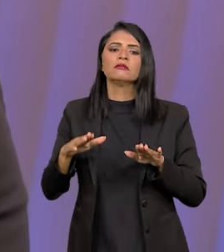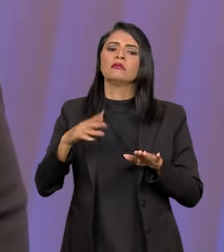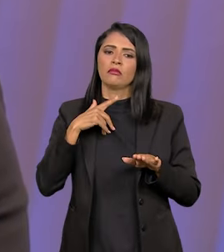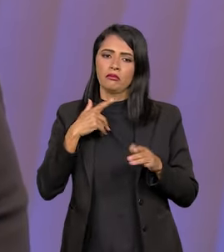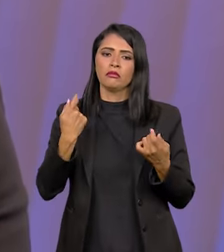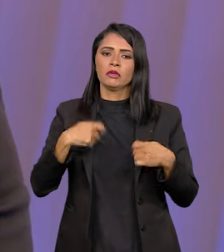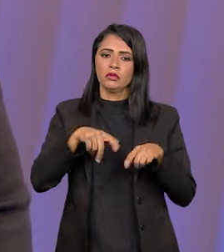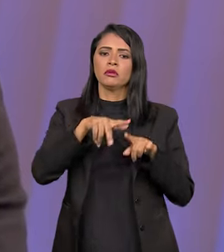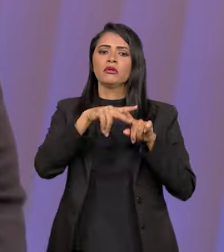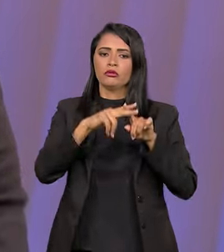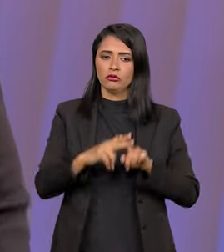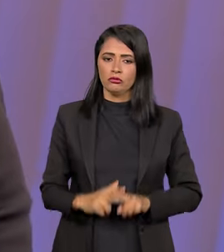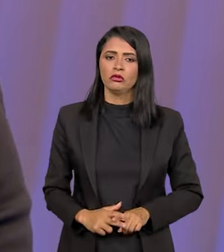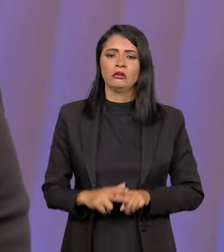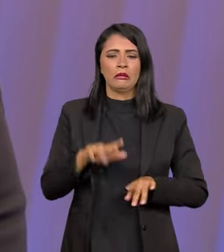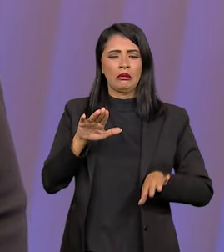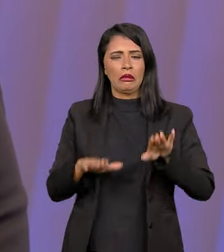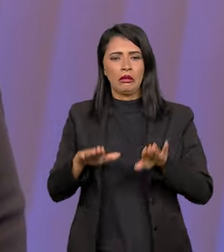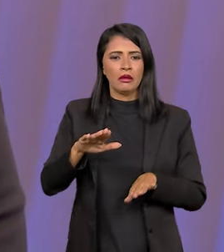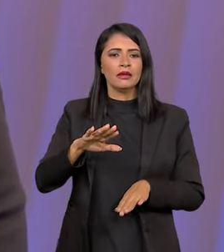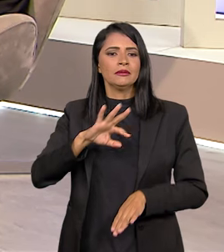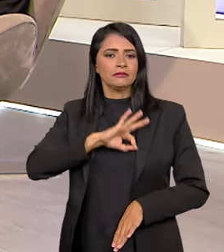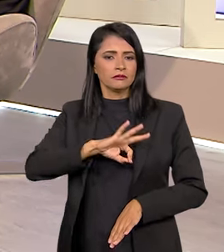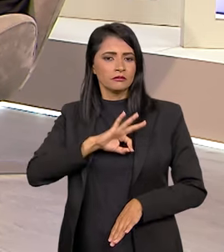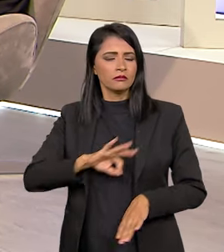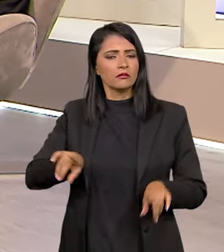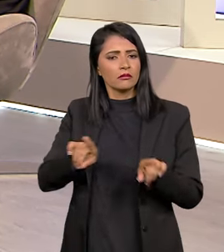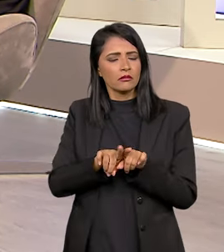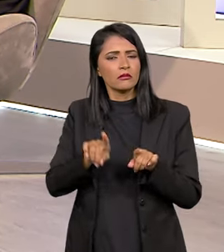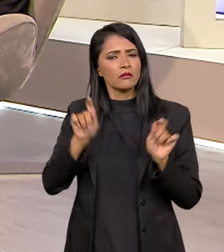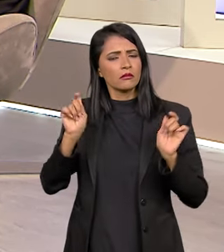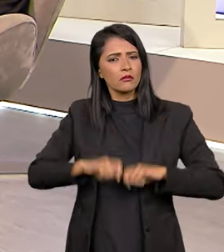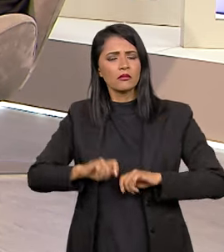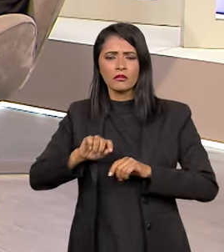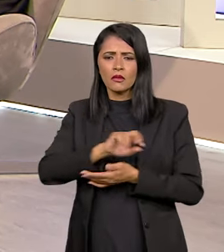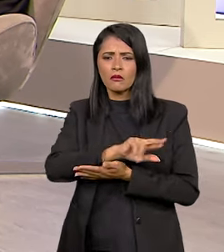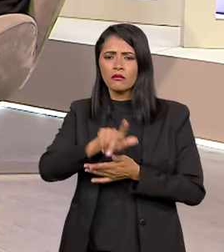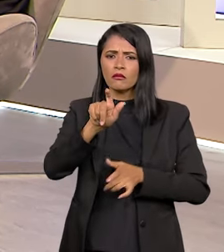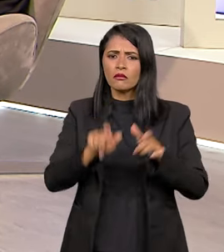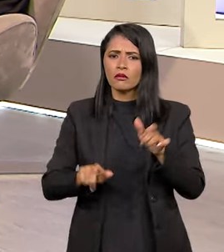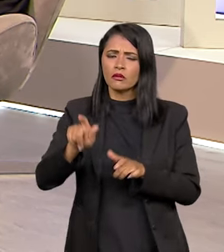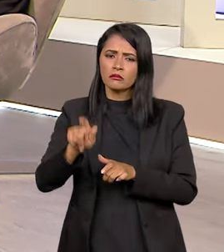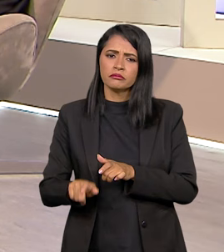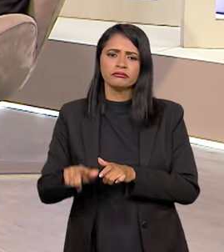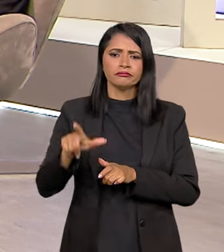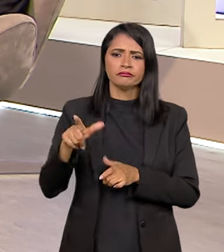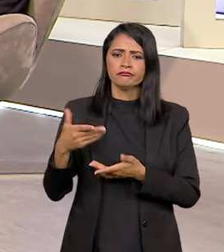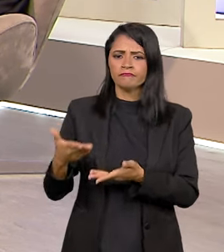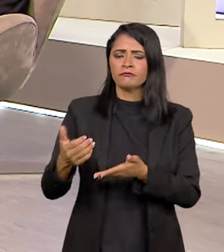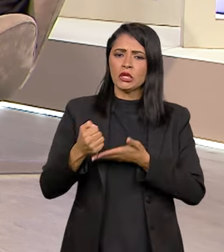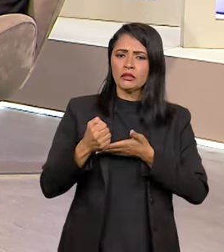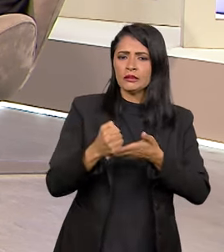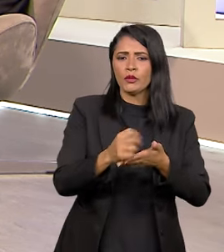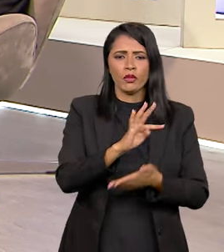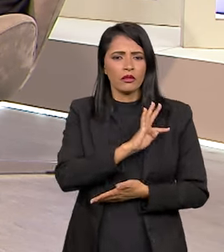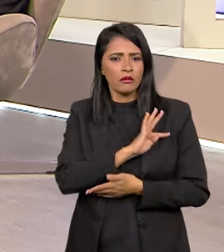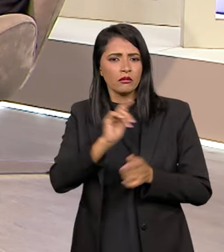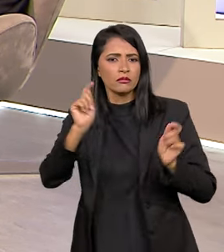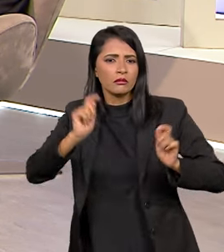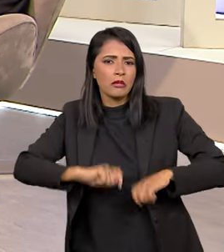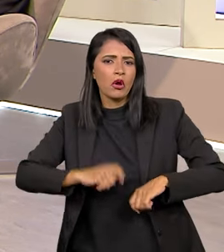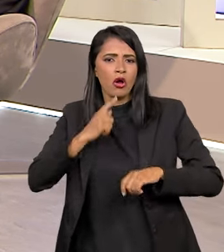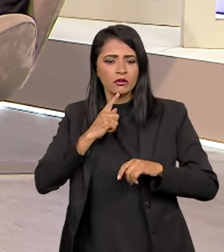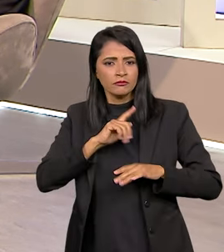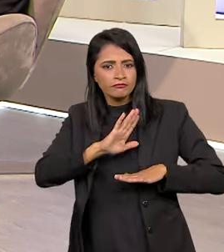que tem na empresa, muita desigualdade salarial, né, e permitir que várias pessoas, principalmente os técnicos